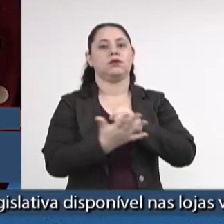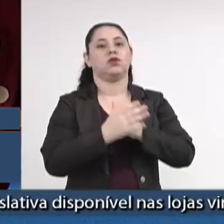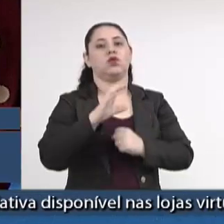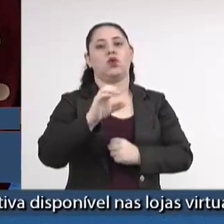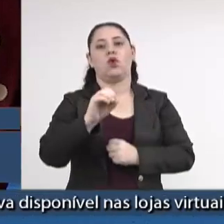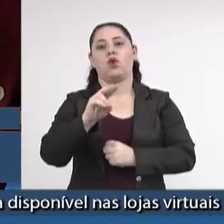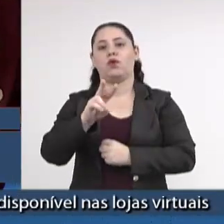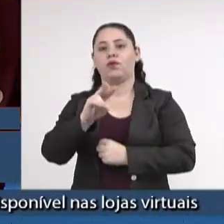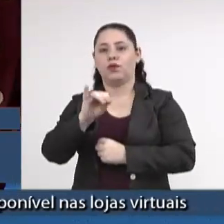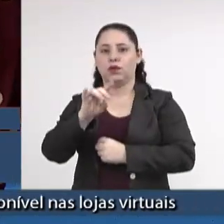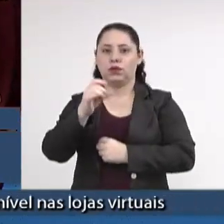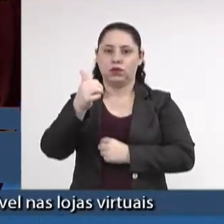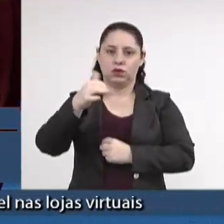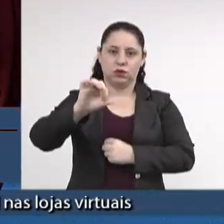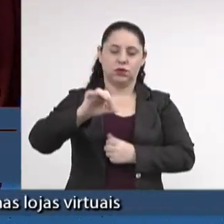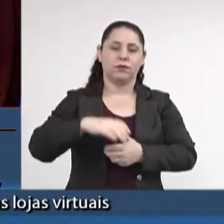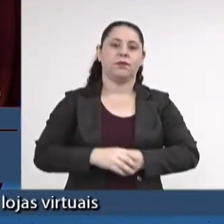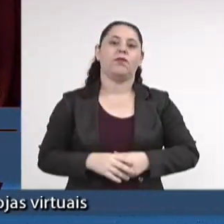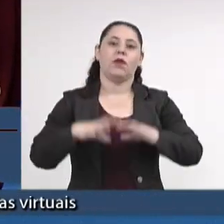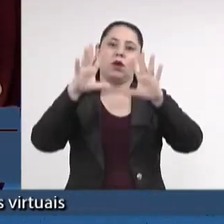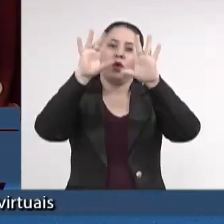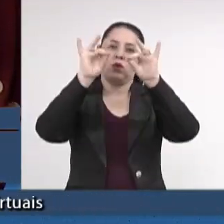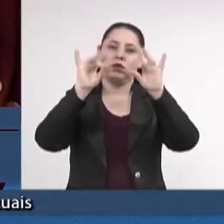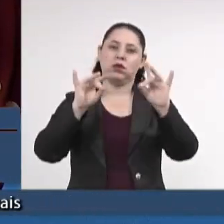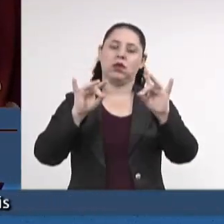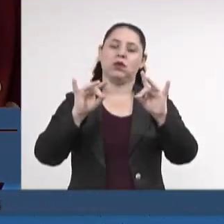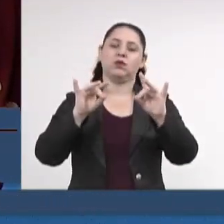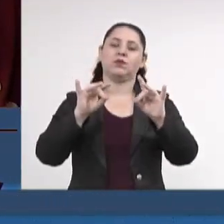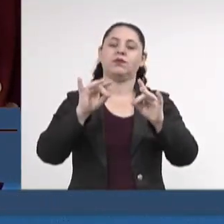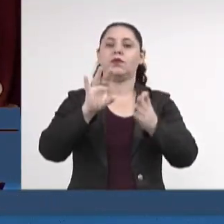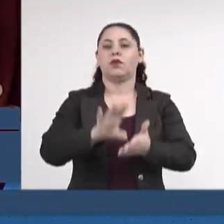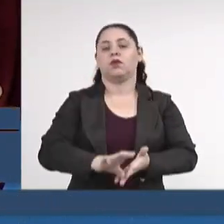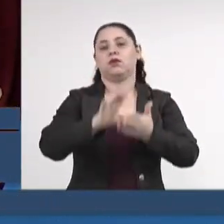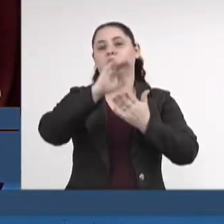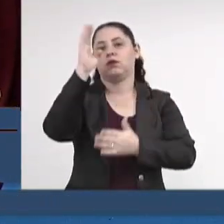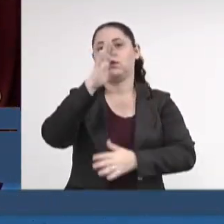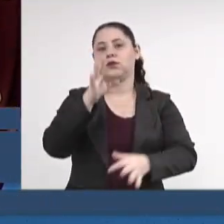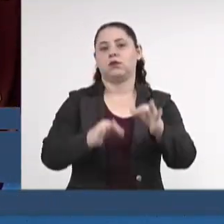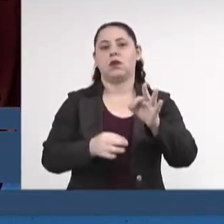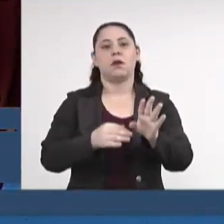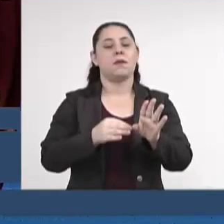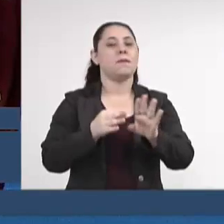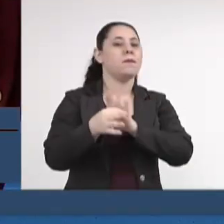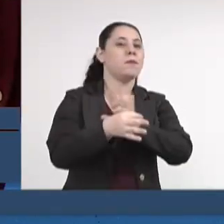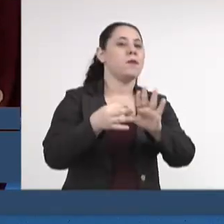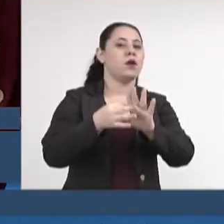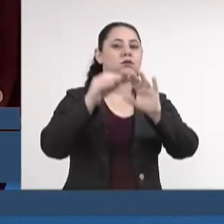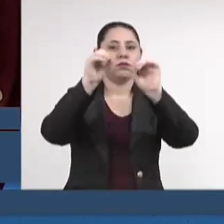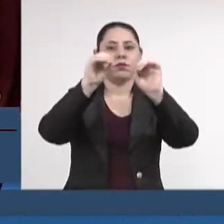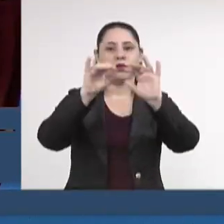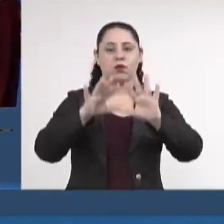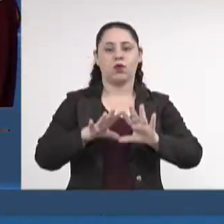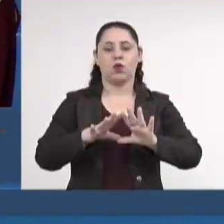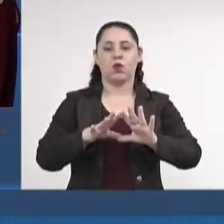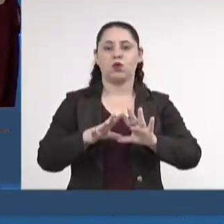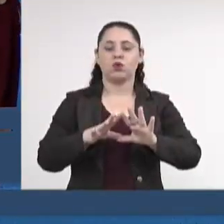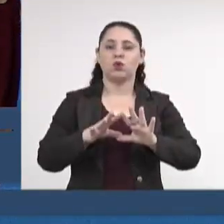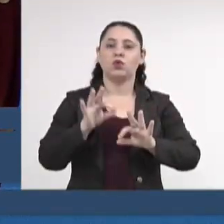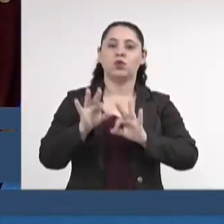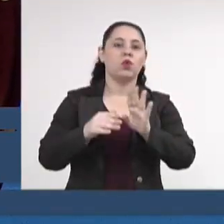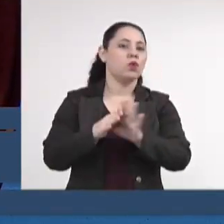Covid-19. Nesse contexto, o Conselho Nacional de Justiça publicou orientação técnica para o